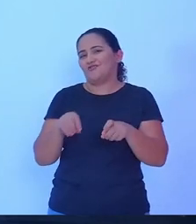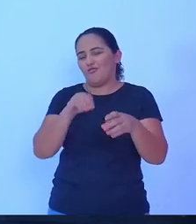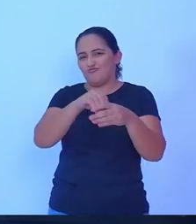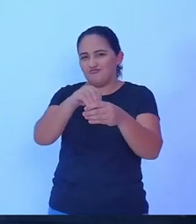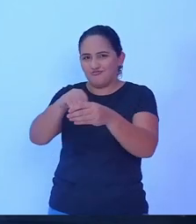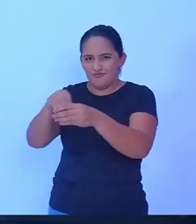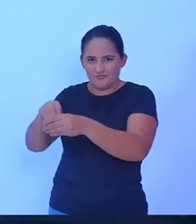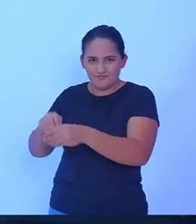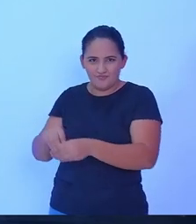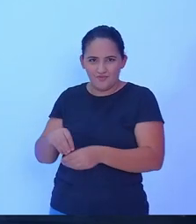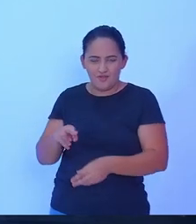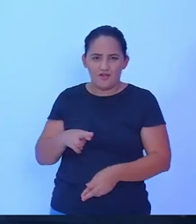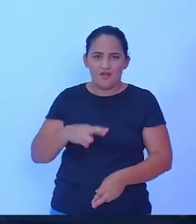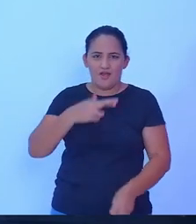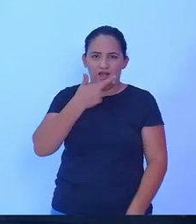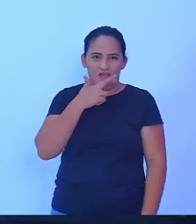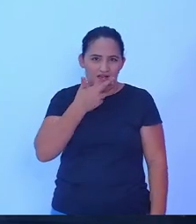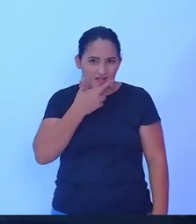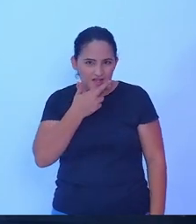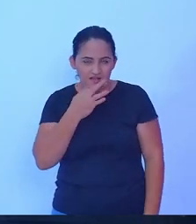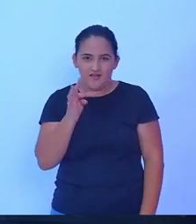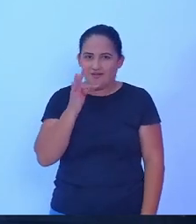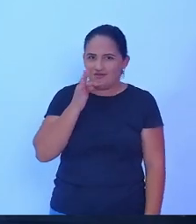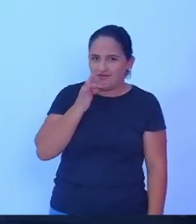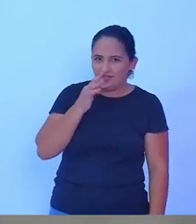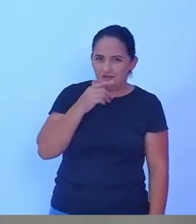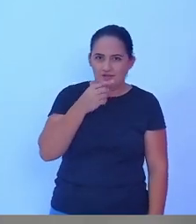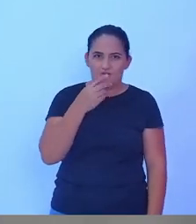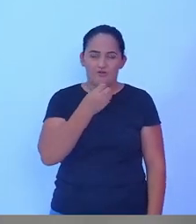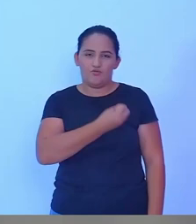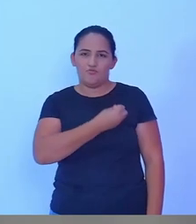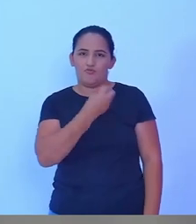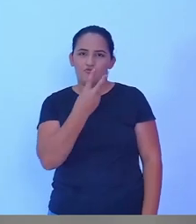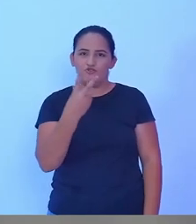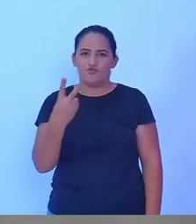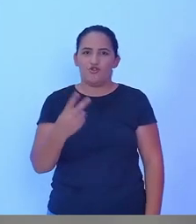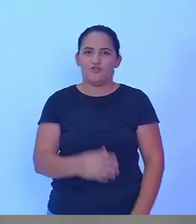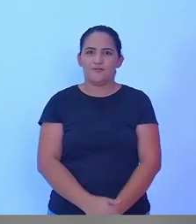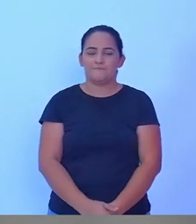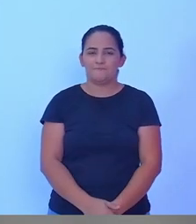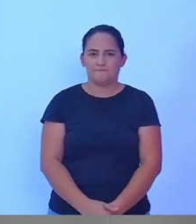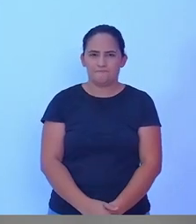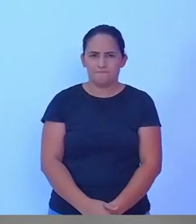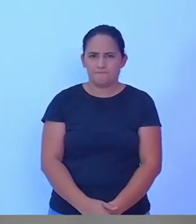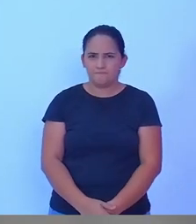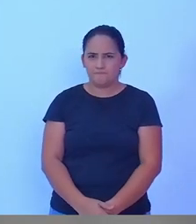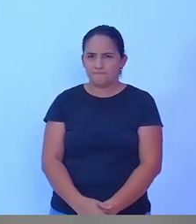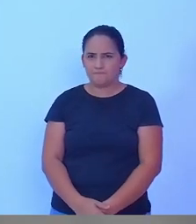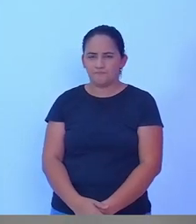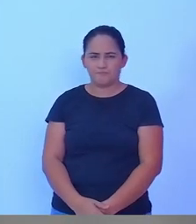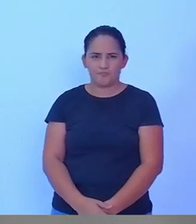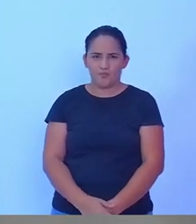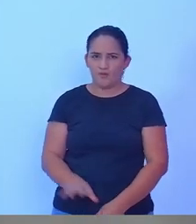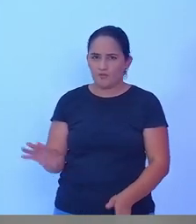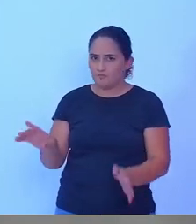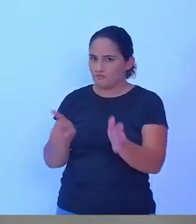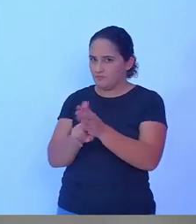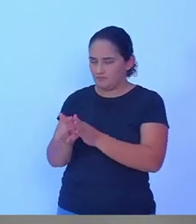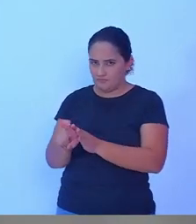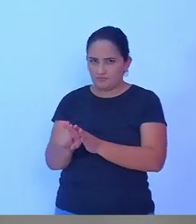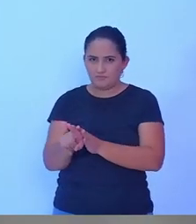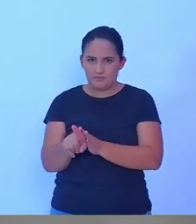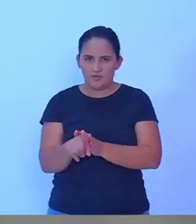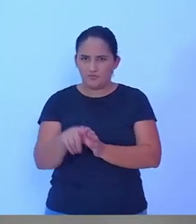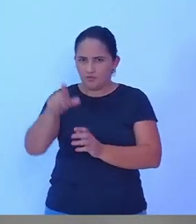Rafael Godói, Tiago Moreira, 22. Agora, a segunda pergunta, que pode ser feita pelo candidato